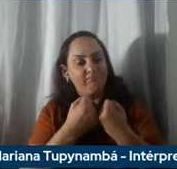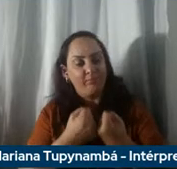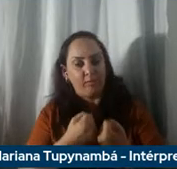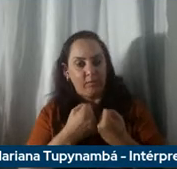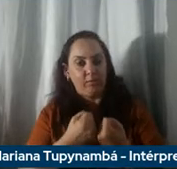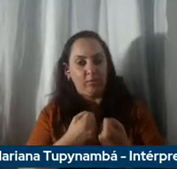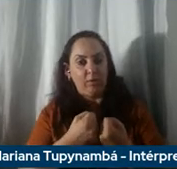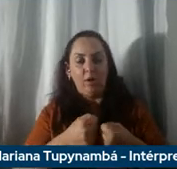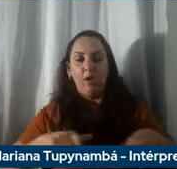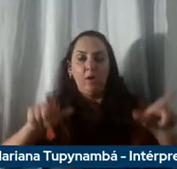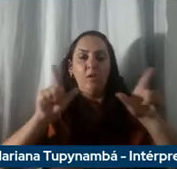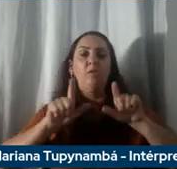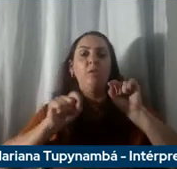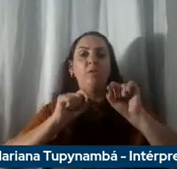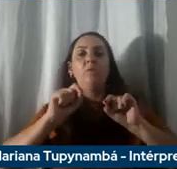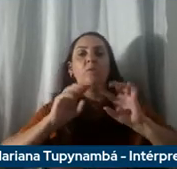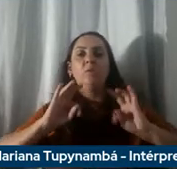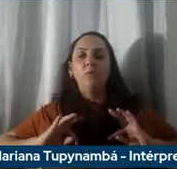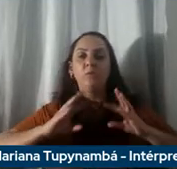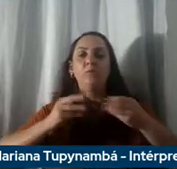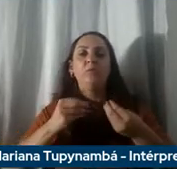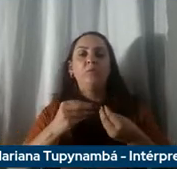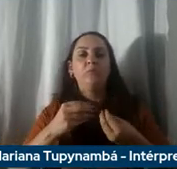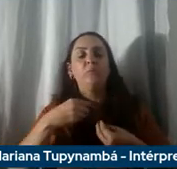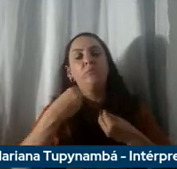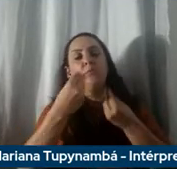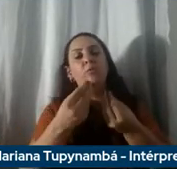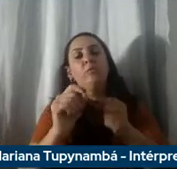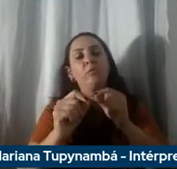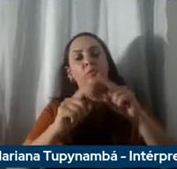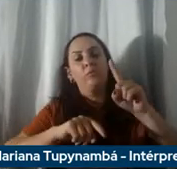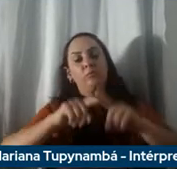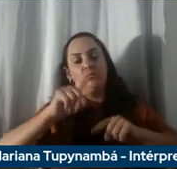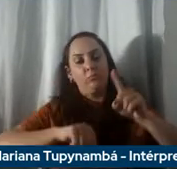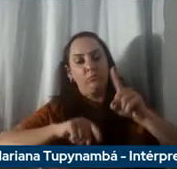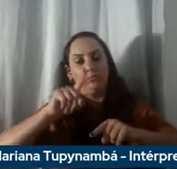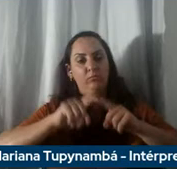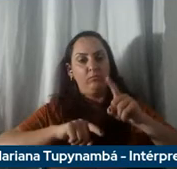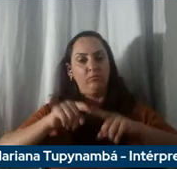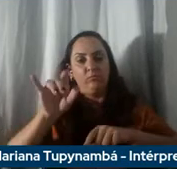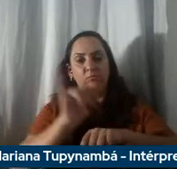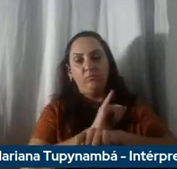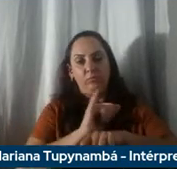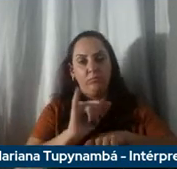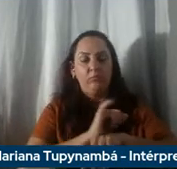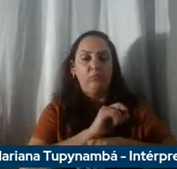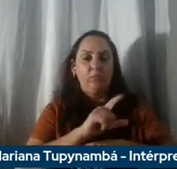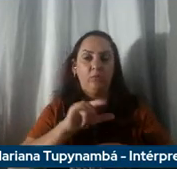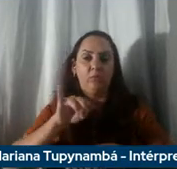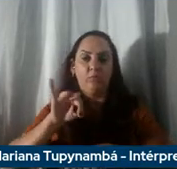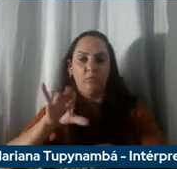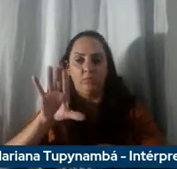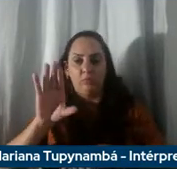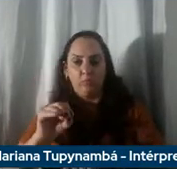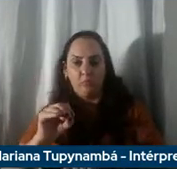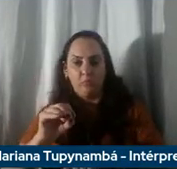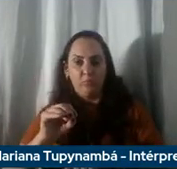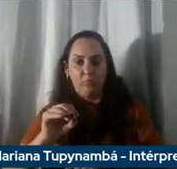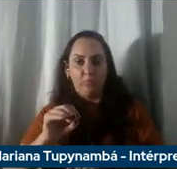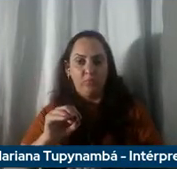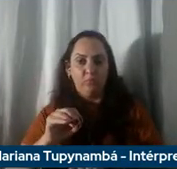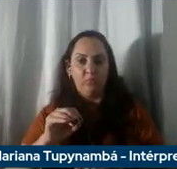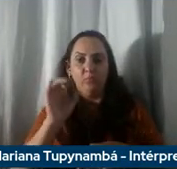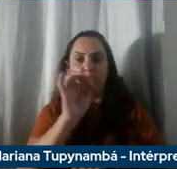com tudo isso assegurar matérias-primas estratégicas como por exemplo o litio em geral nós precisaremos